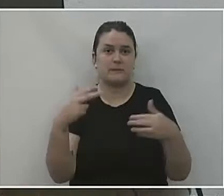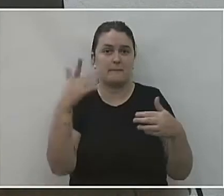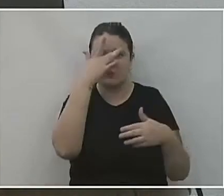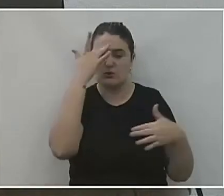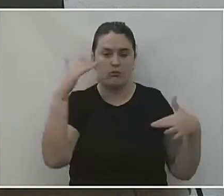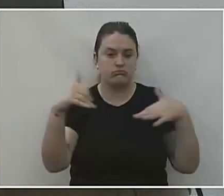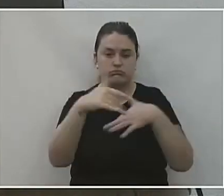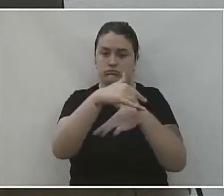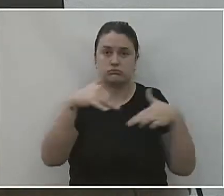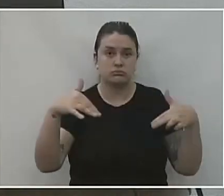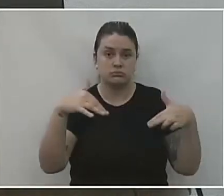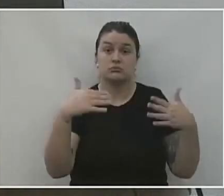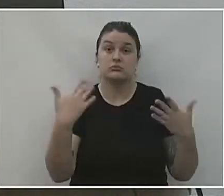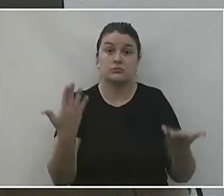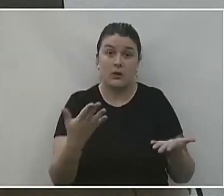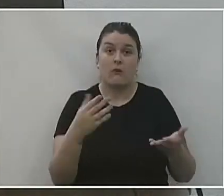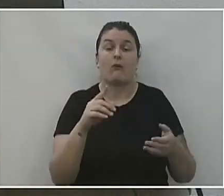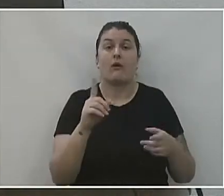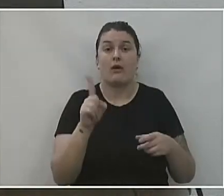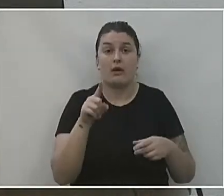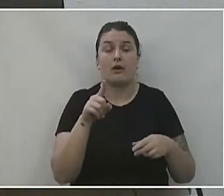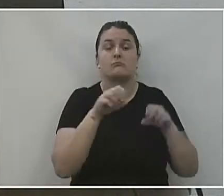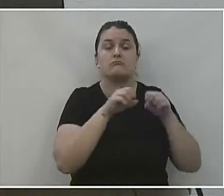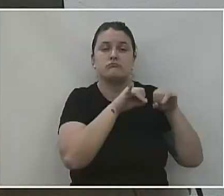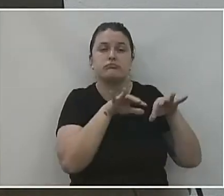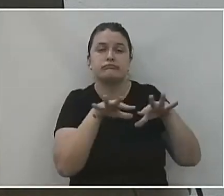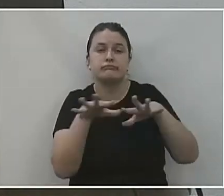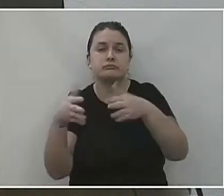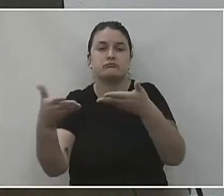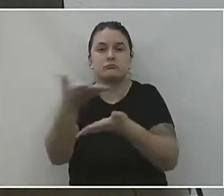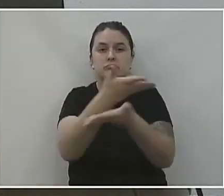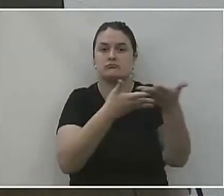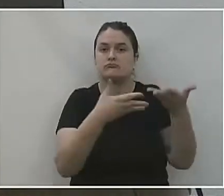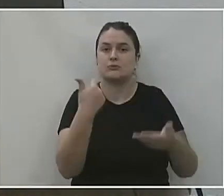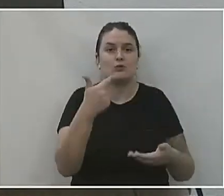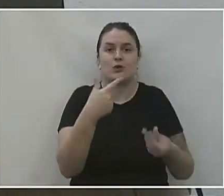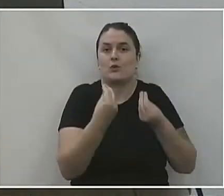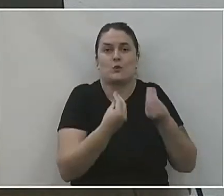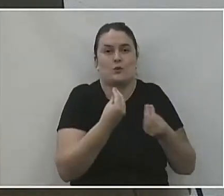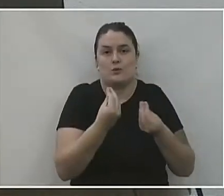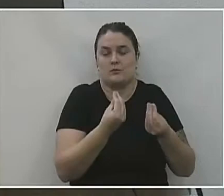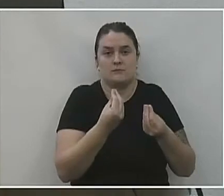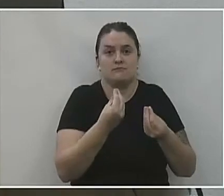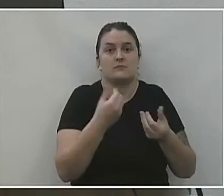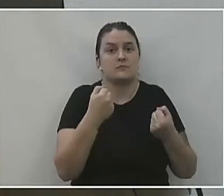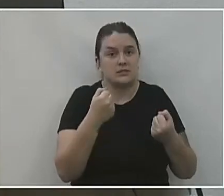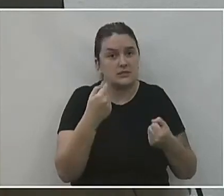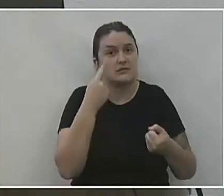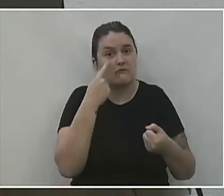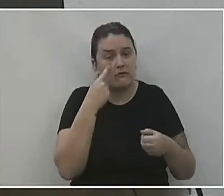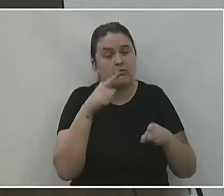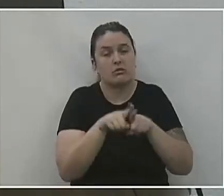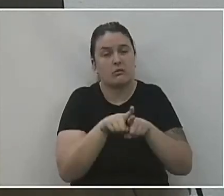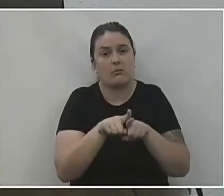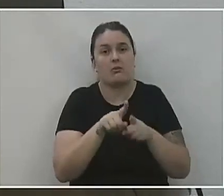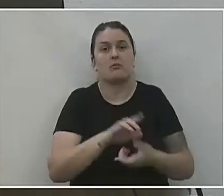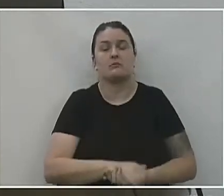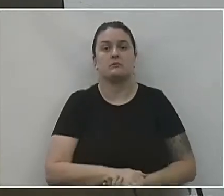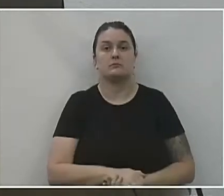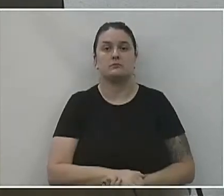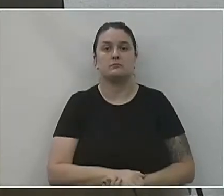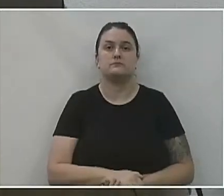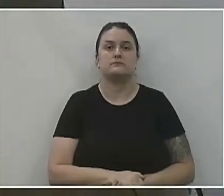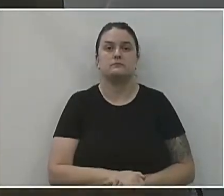automaticamente, foi uma transmissão comunitária. gente não tem como fugir disso. Então, tem que levar isso em consideração também.